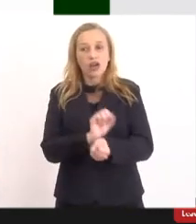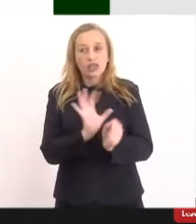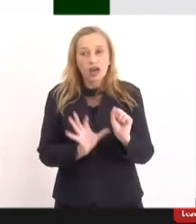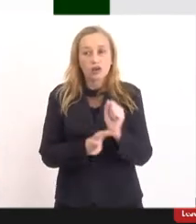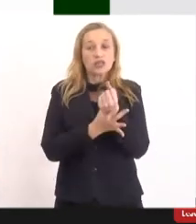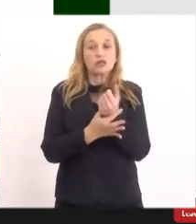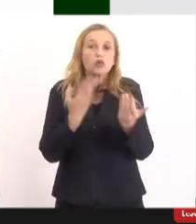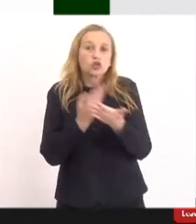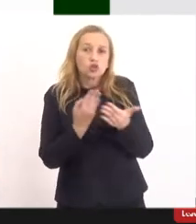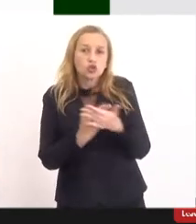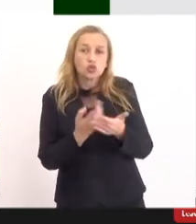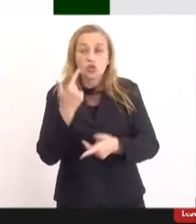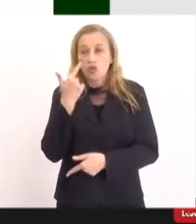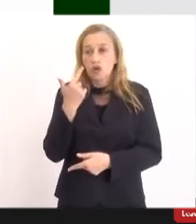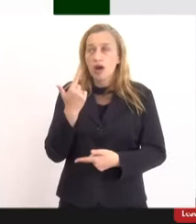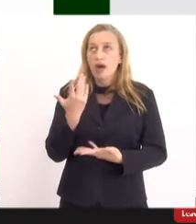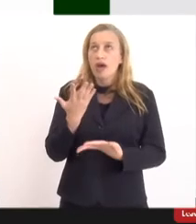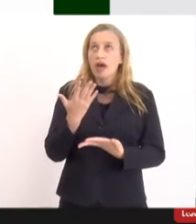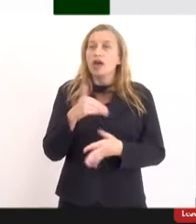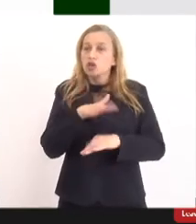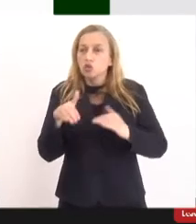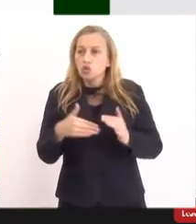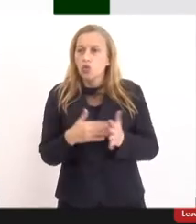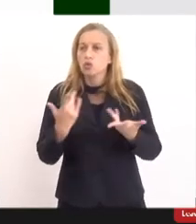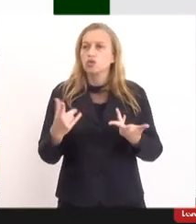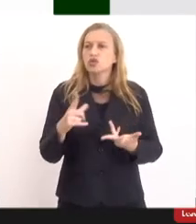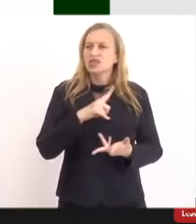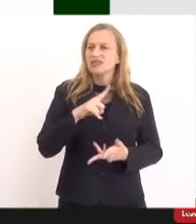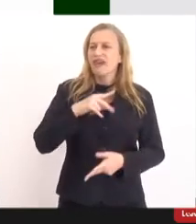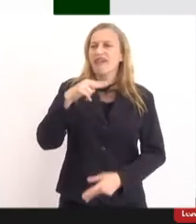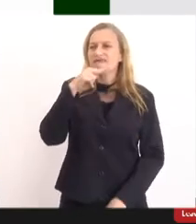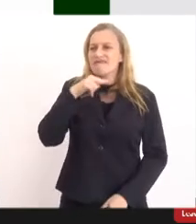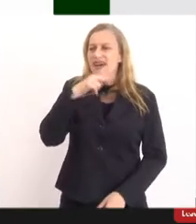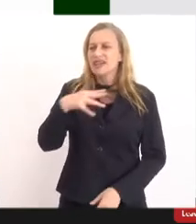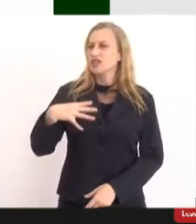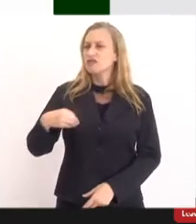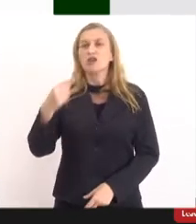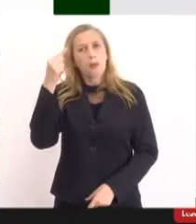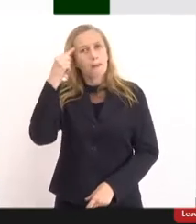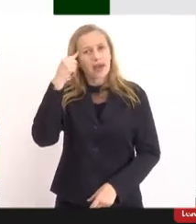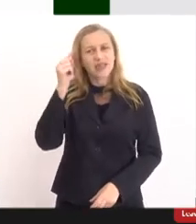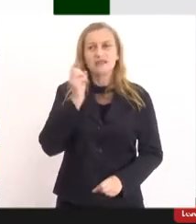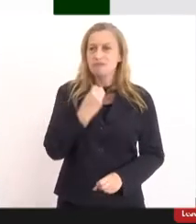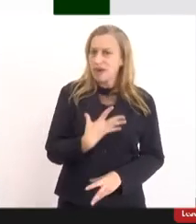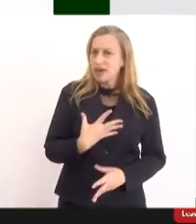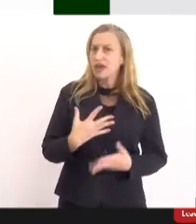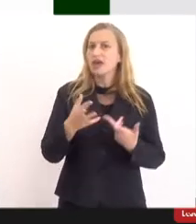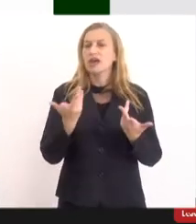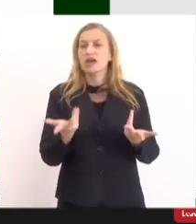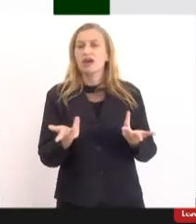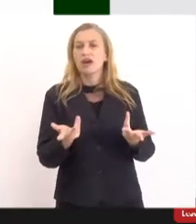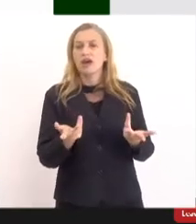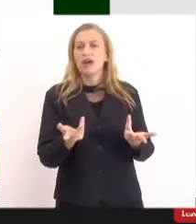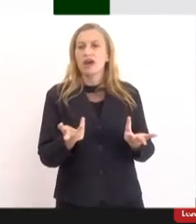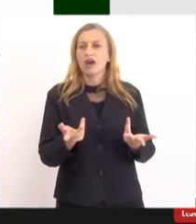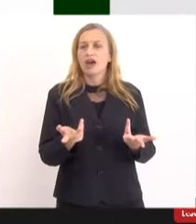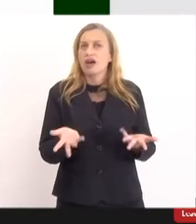Então, todos que têm netos e filhos, que pensem bem a respeito disso,